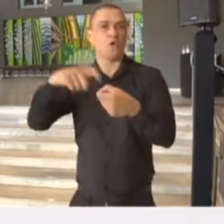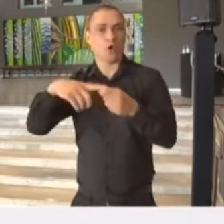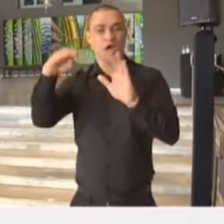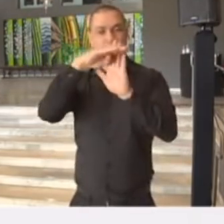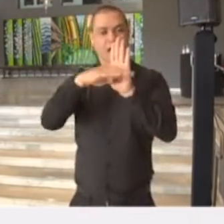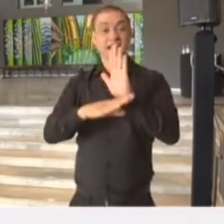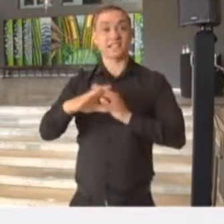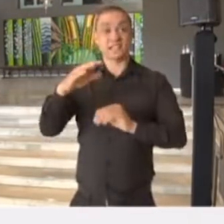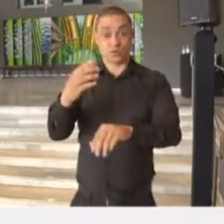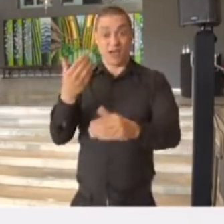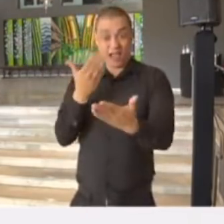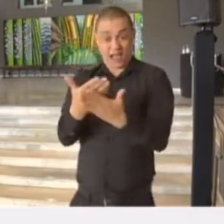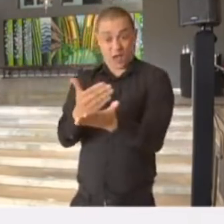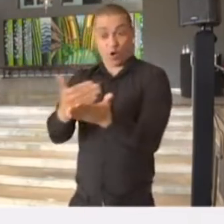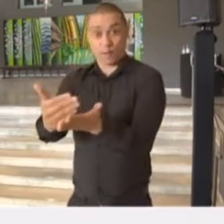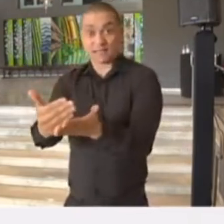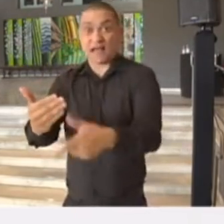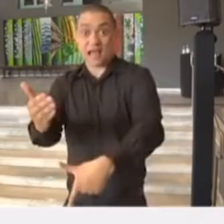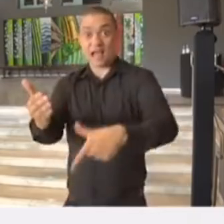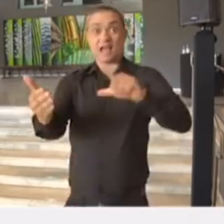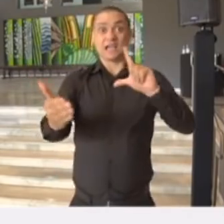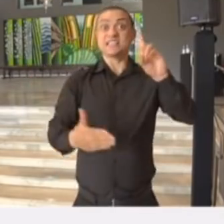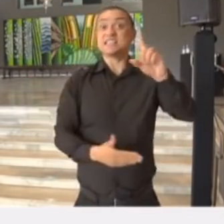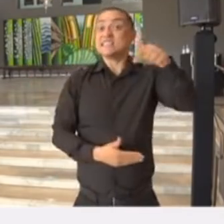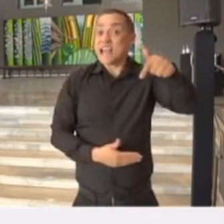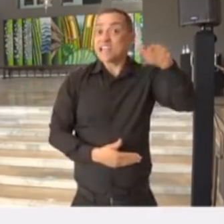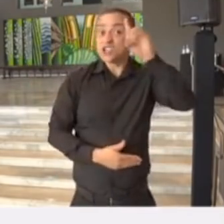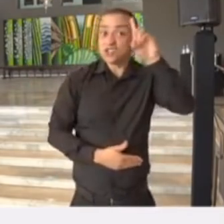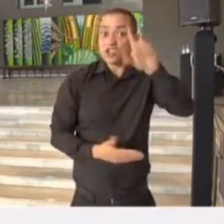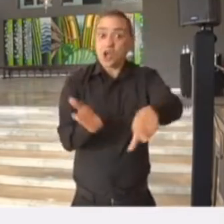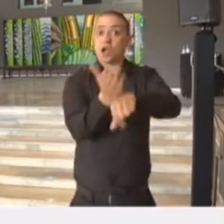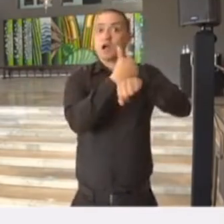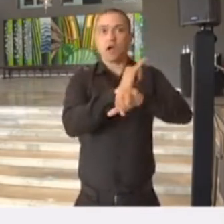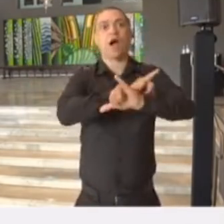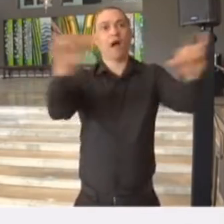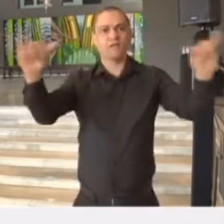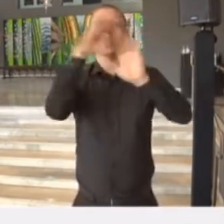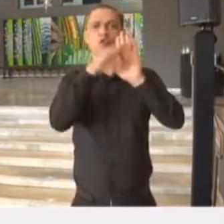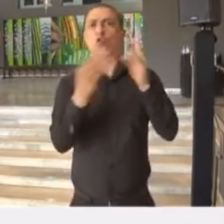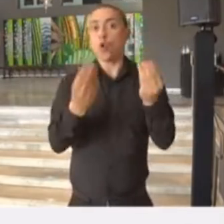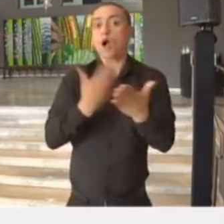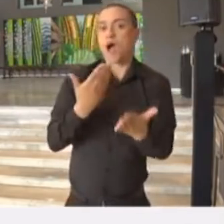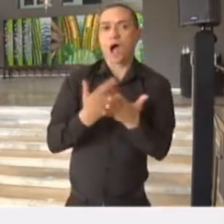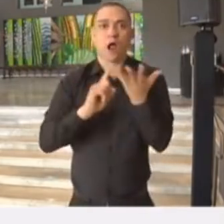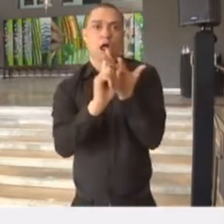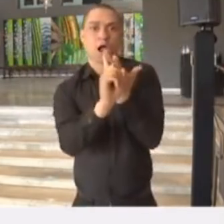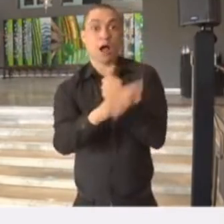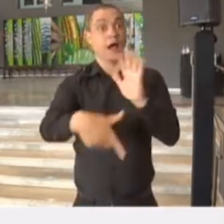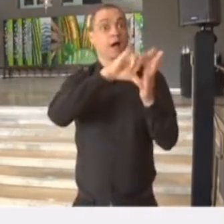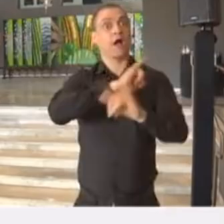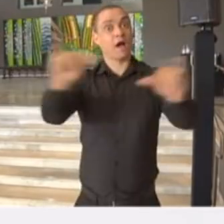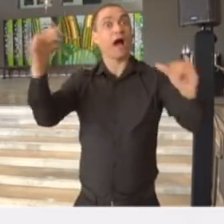sete dias de antecedência, para as famílias, então vai ter logicamente um reforço, dessas informações e dessa comunicação, com este perfil.